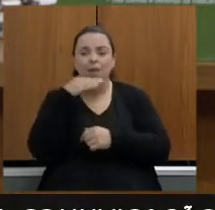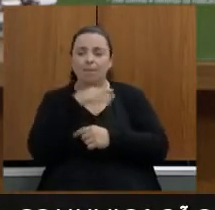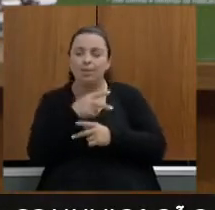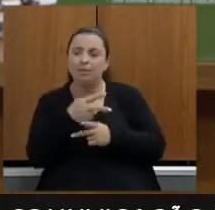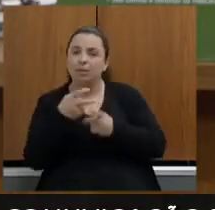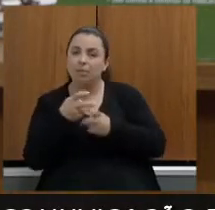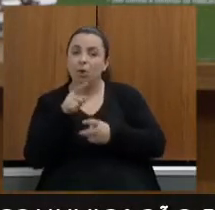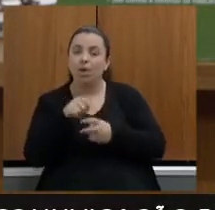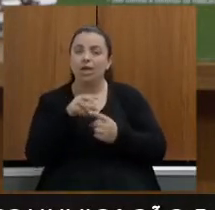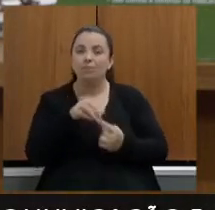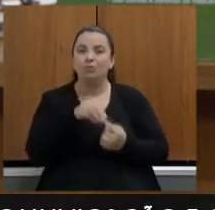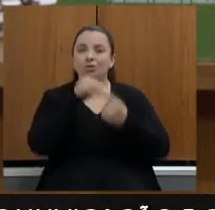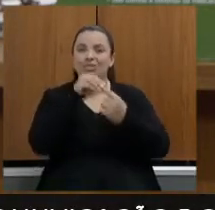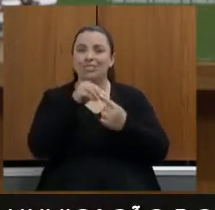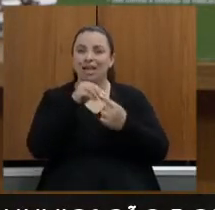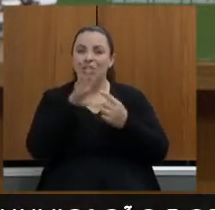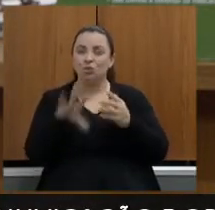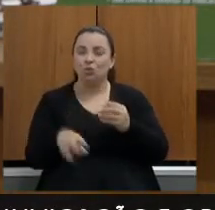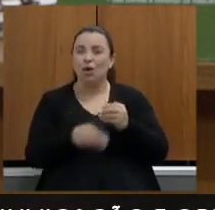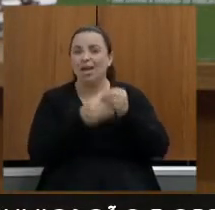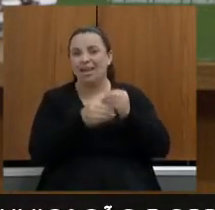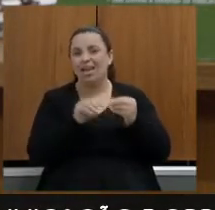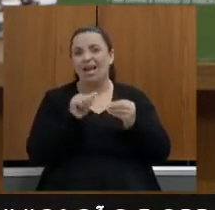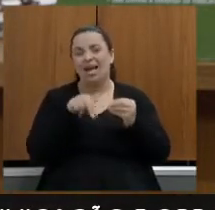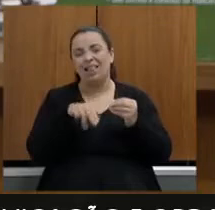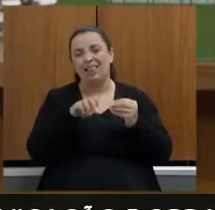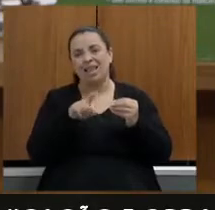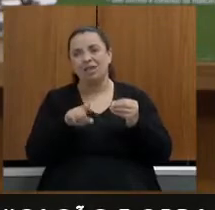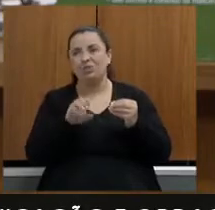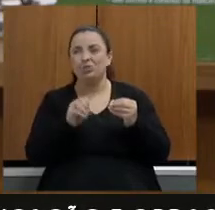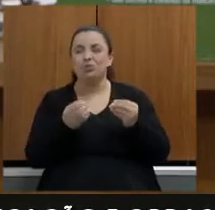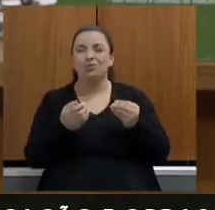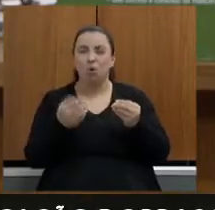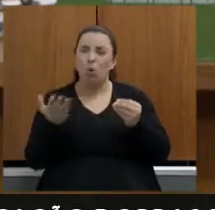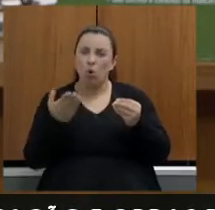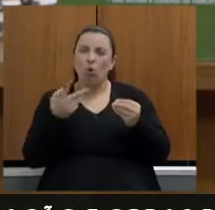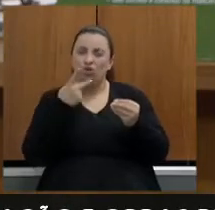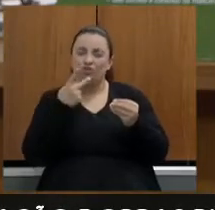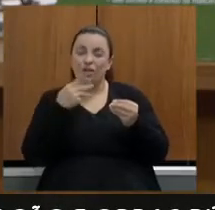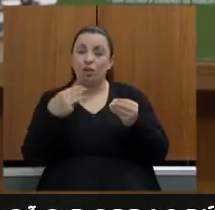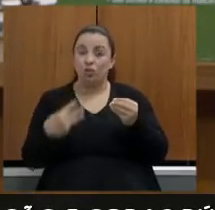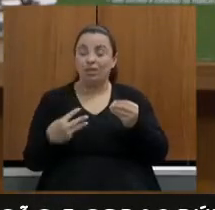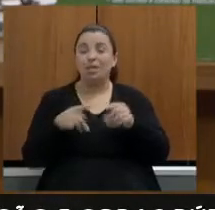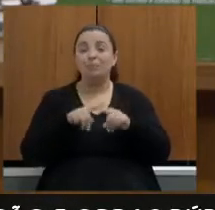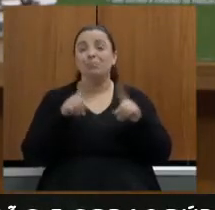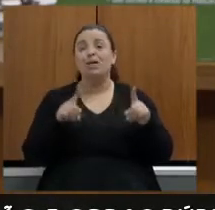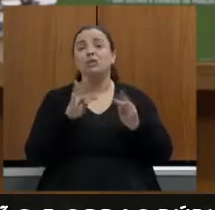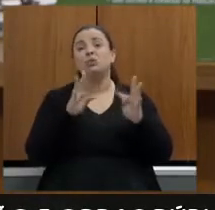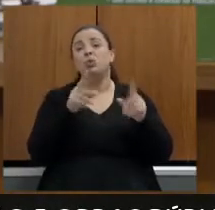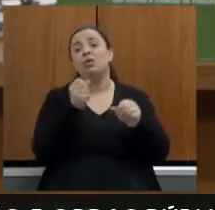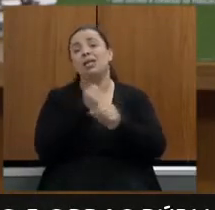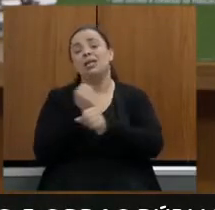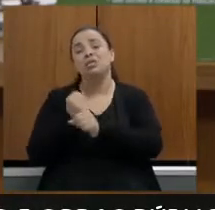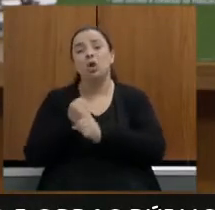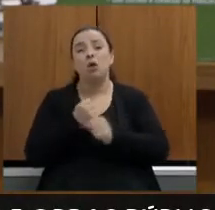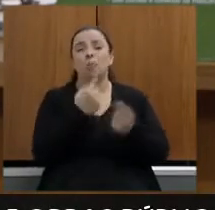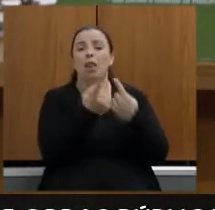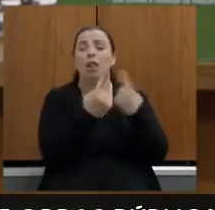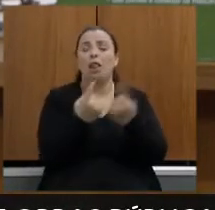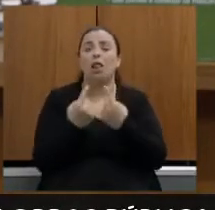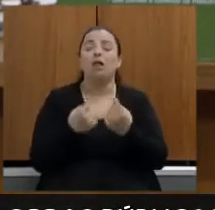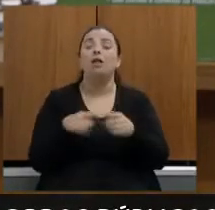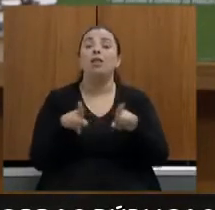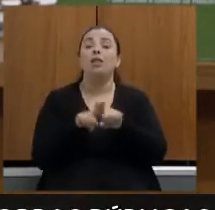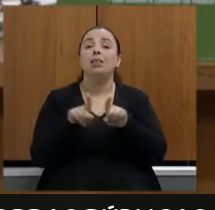vários anexos do acordo começamos aqui hoje discutindo anexo 3 que é de mobilidade mas essas obras viárias foram selecionadas também no